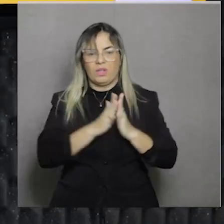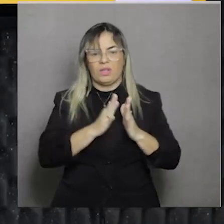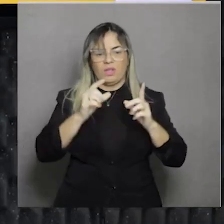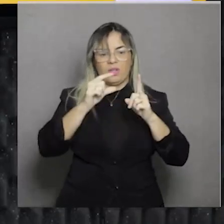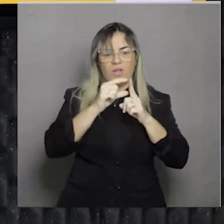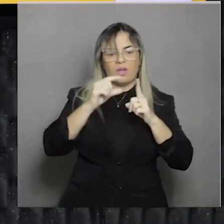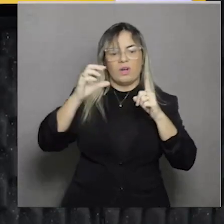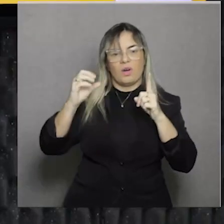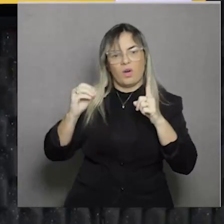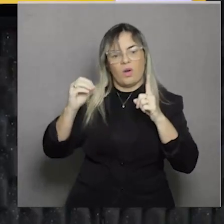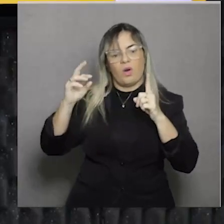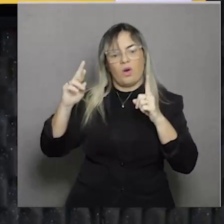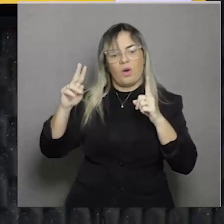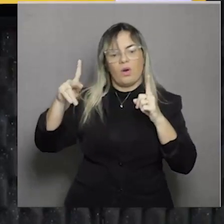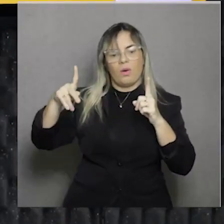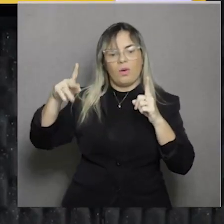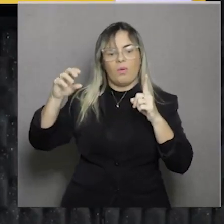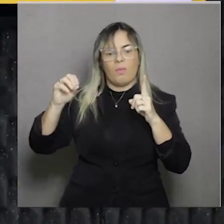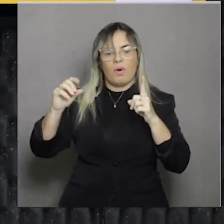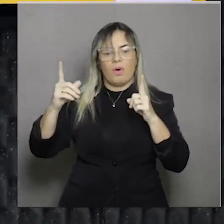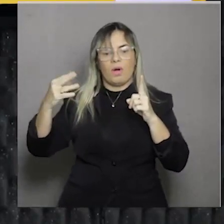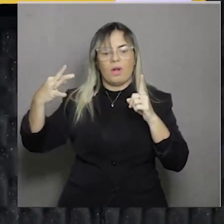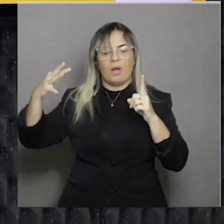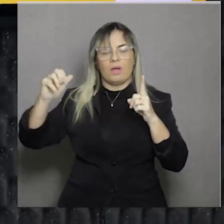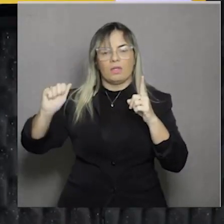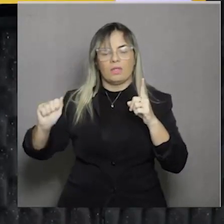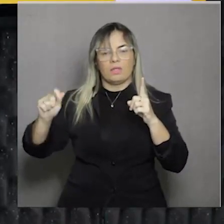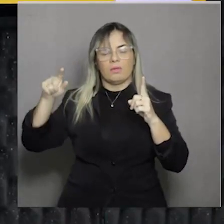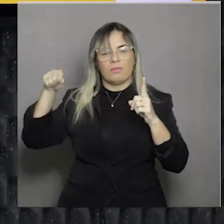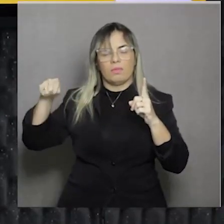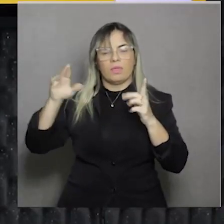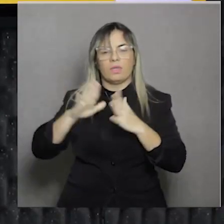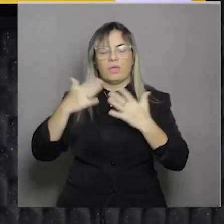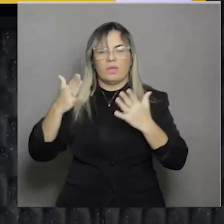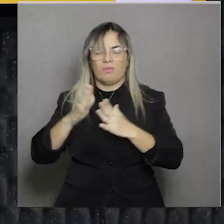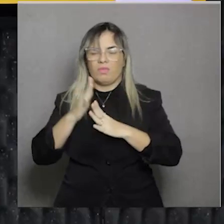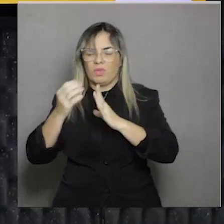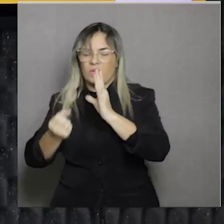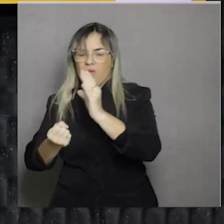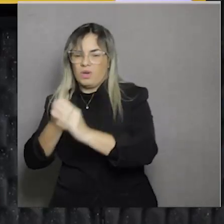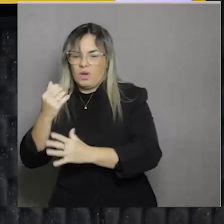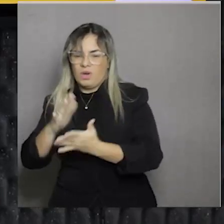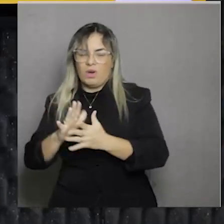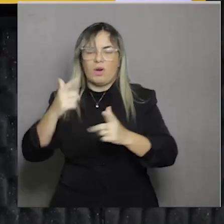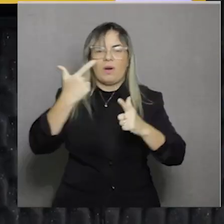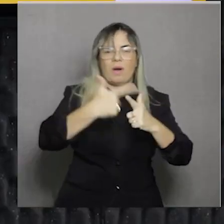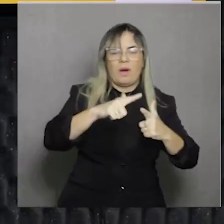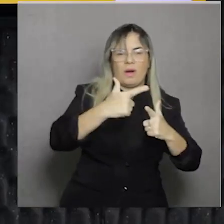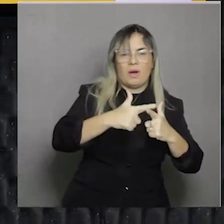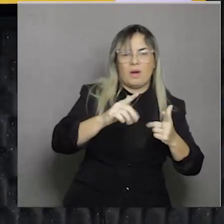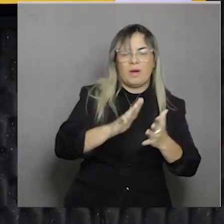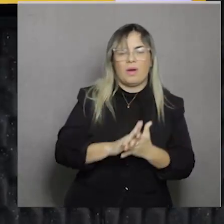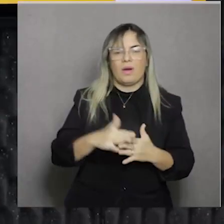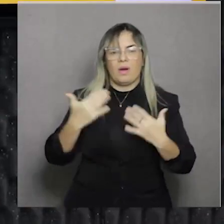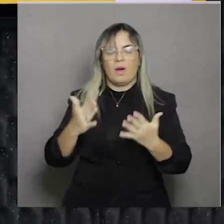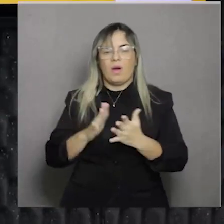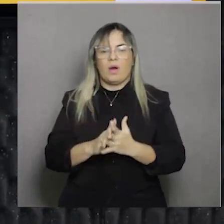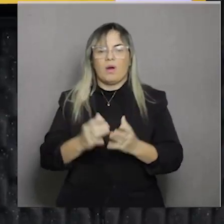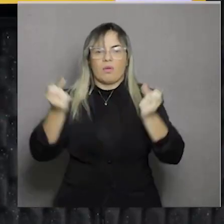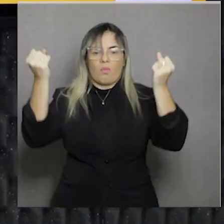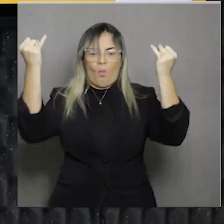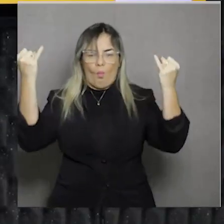Isso pode gerar alguns problemas como anorexia,